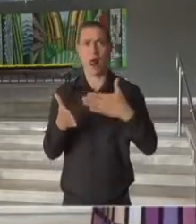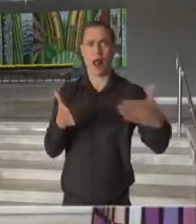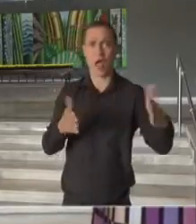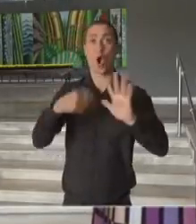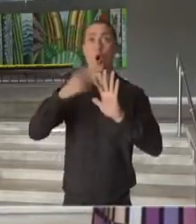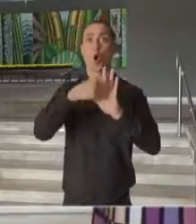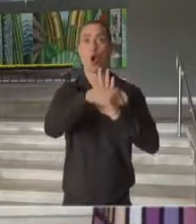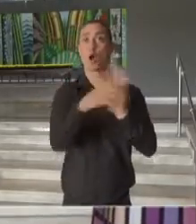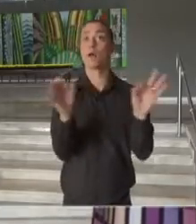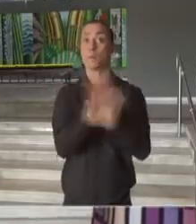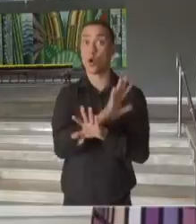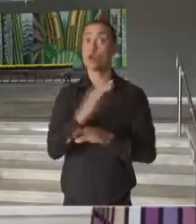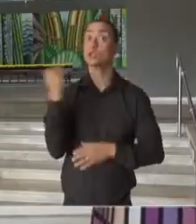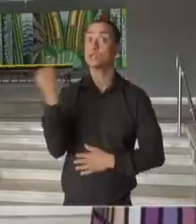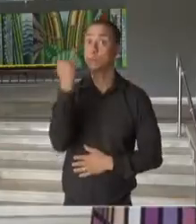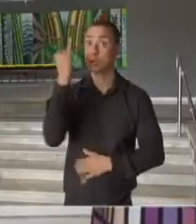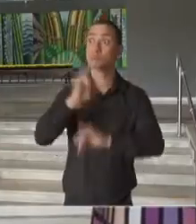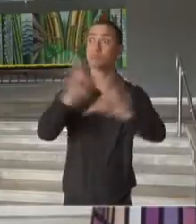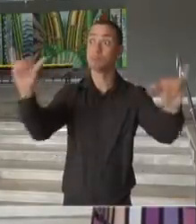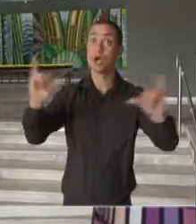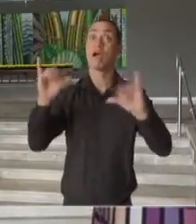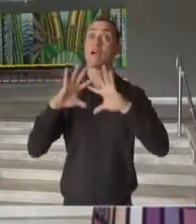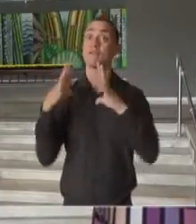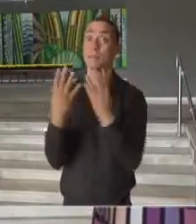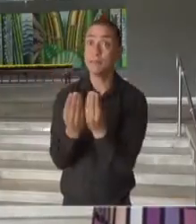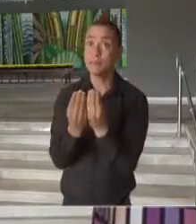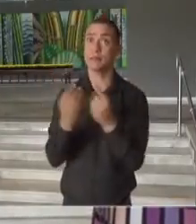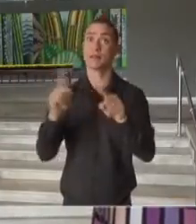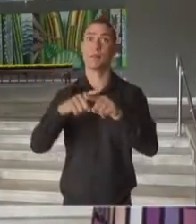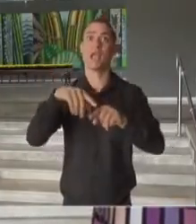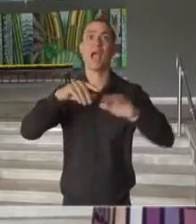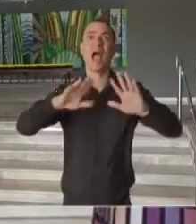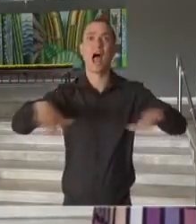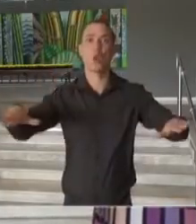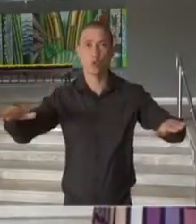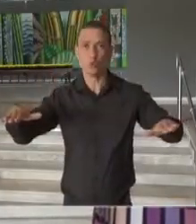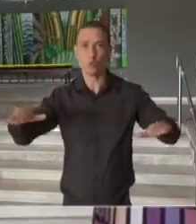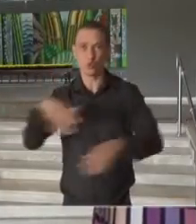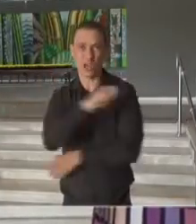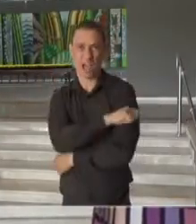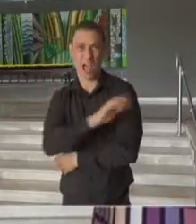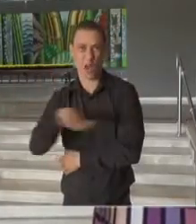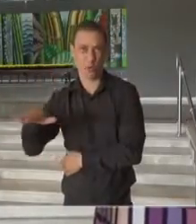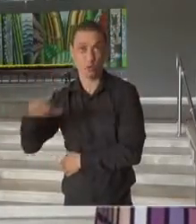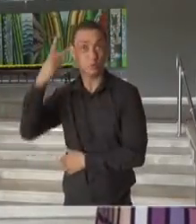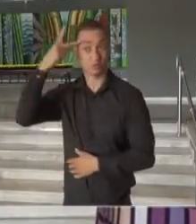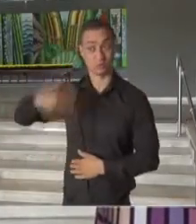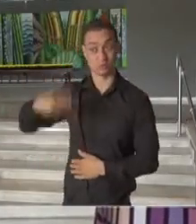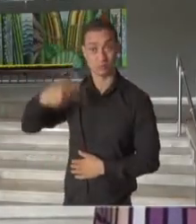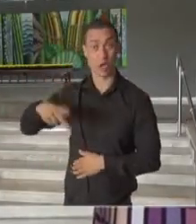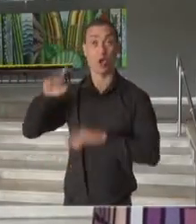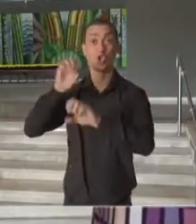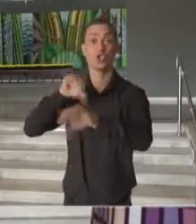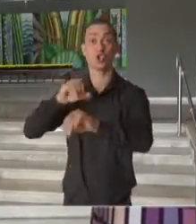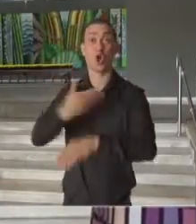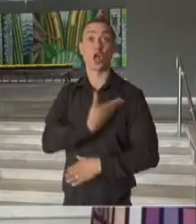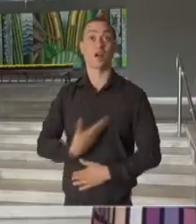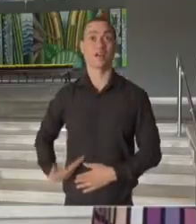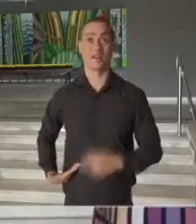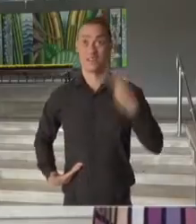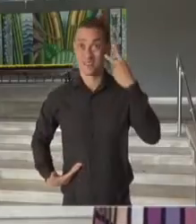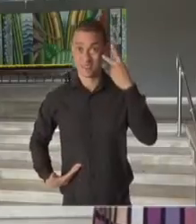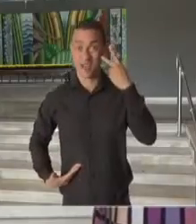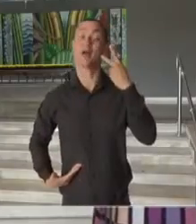pais e parentes de alunos e os próprios alunos da Rede Pública de Ensino em São Paulo e, de certa maneira, ajuda a